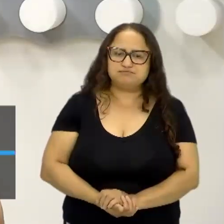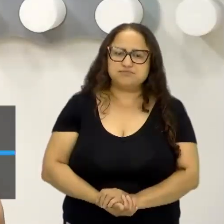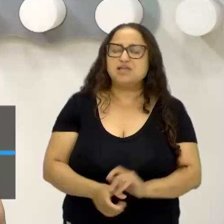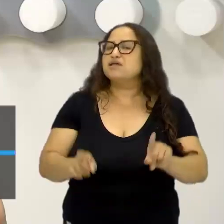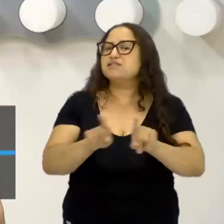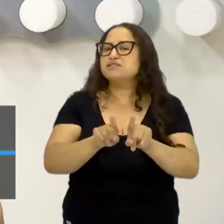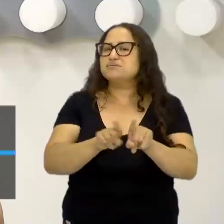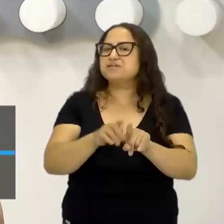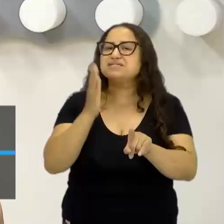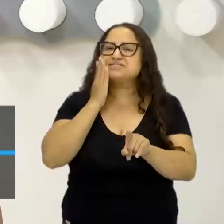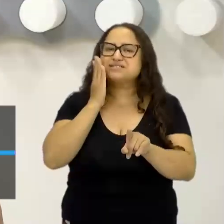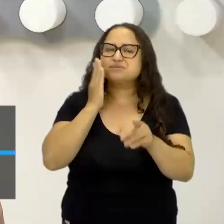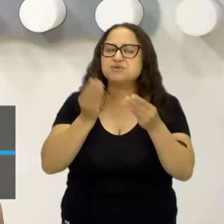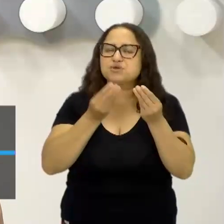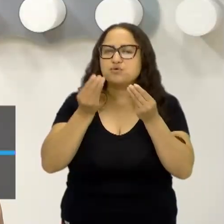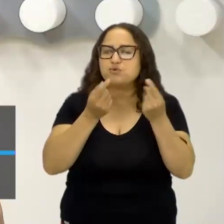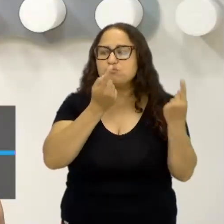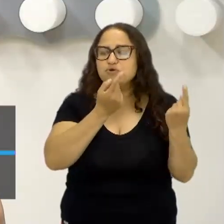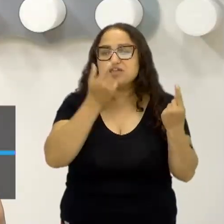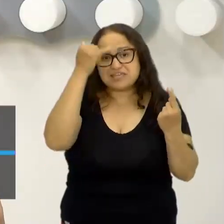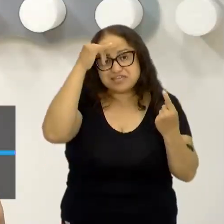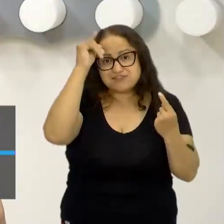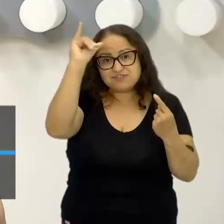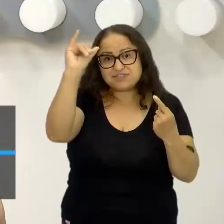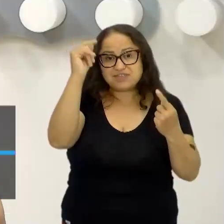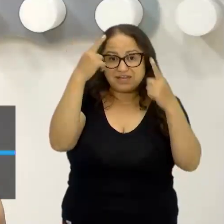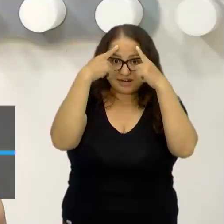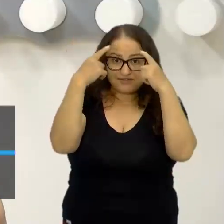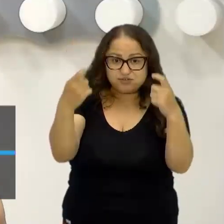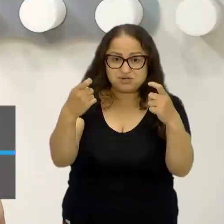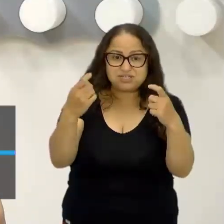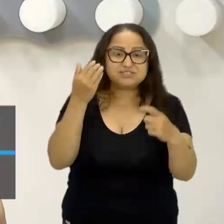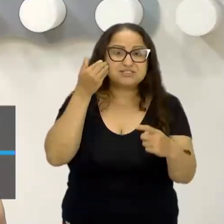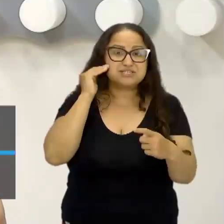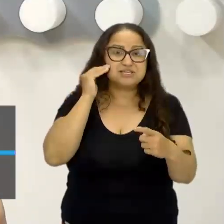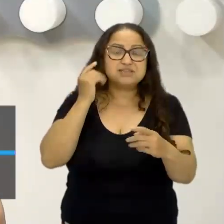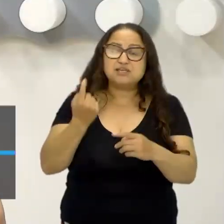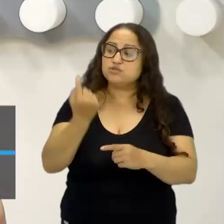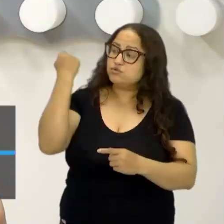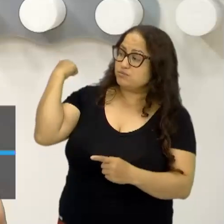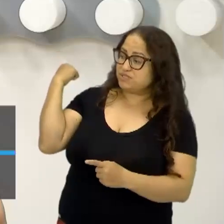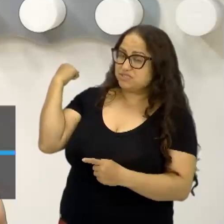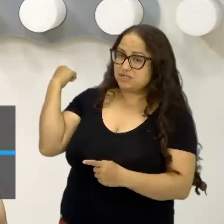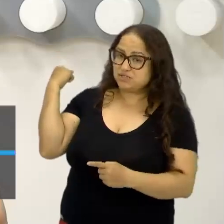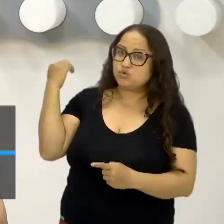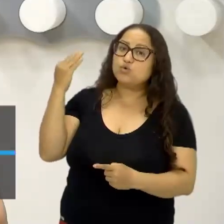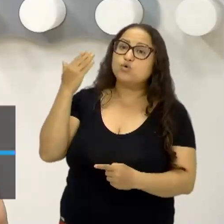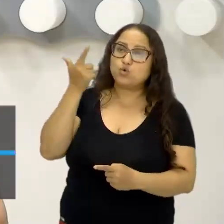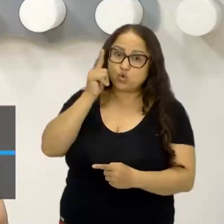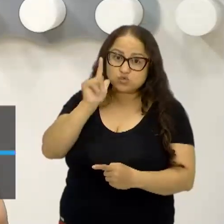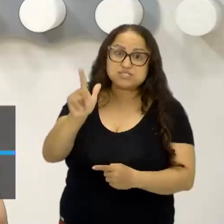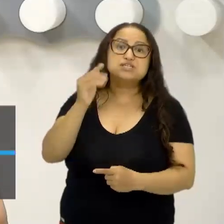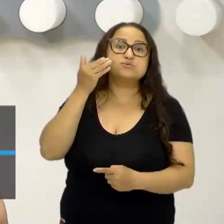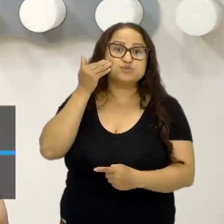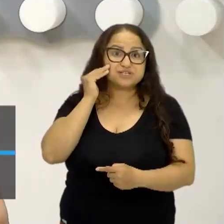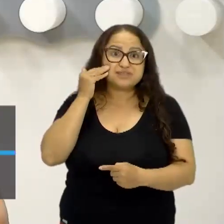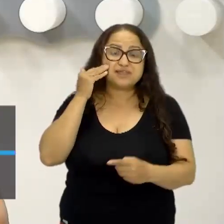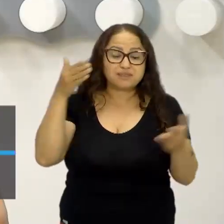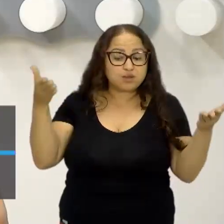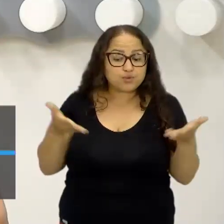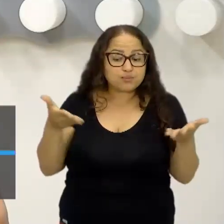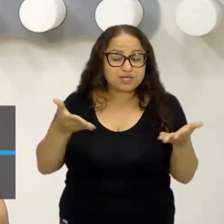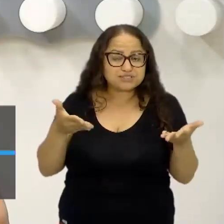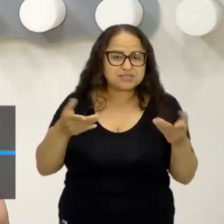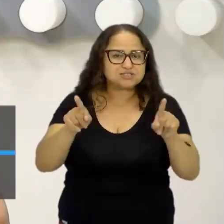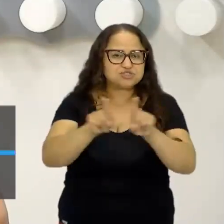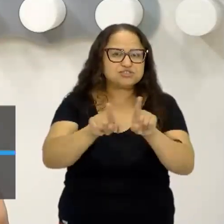ponto fundamental para combatermos a violência hoje, compreendendo o passado, nós entendemos o presente, e conseguimos construir políticas